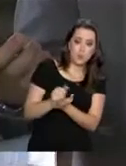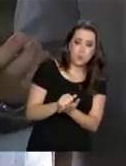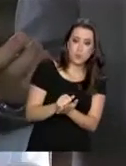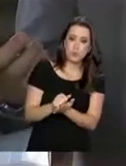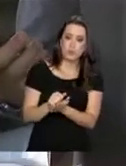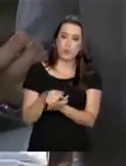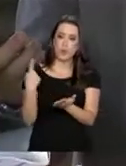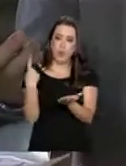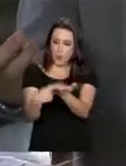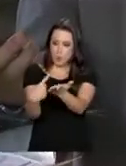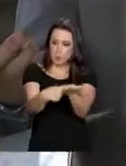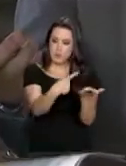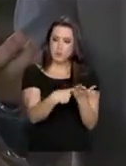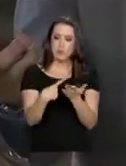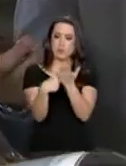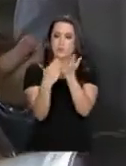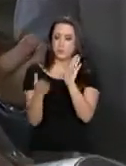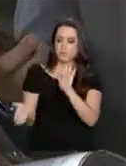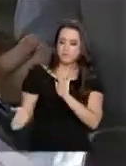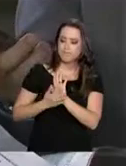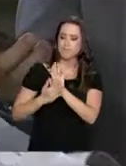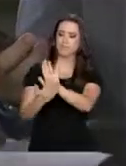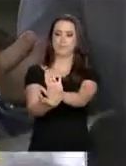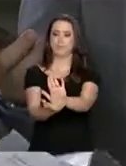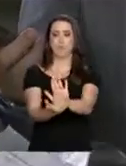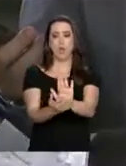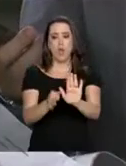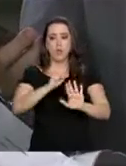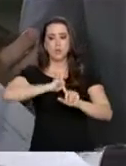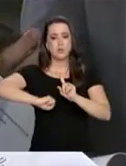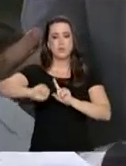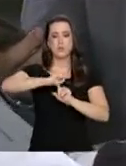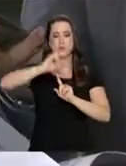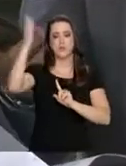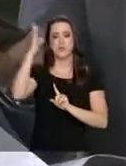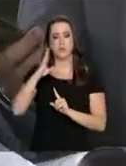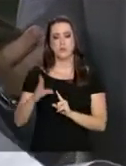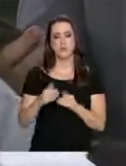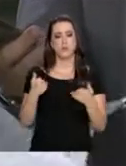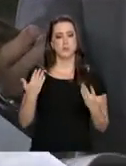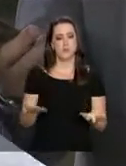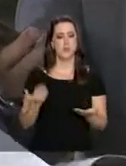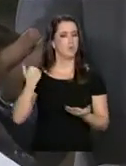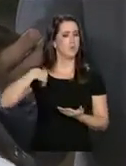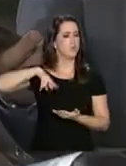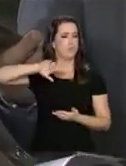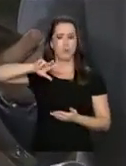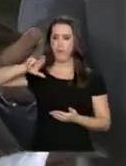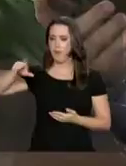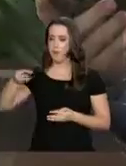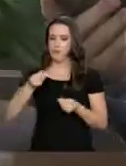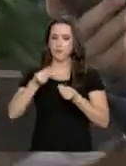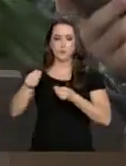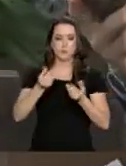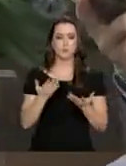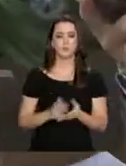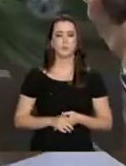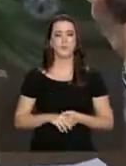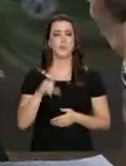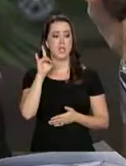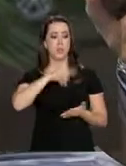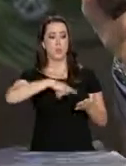entregues à sociedade brasileira nas mais variadas formas. Esse